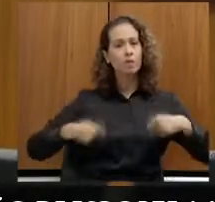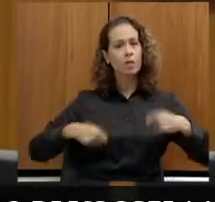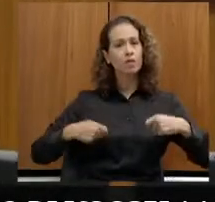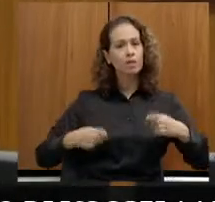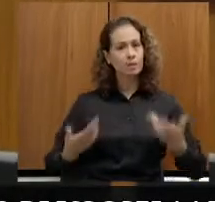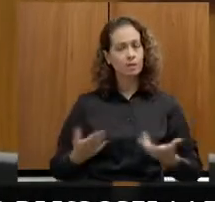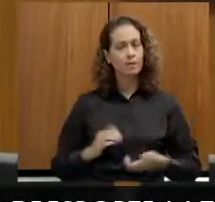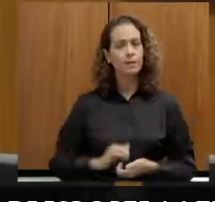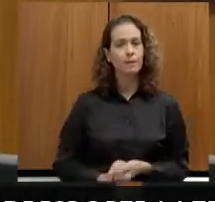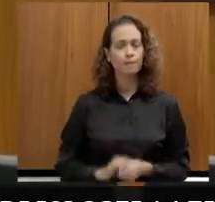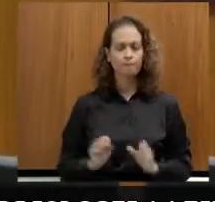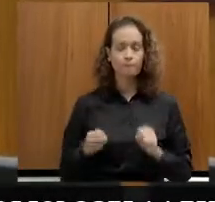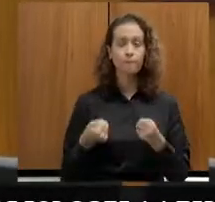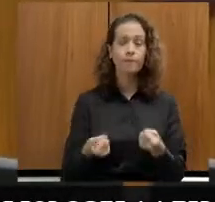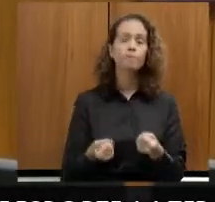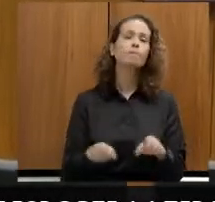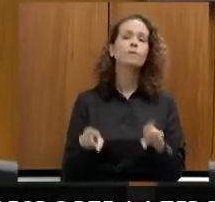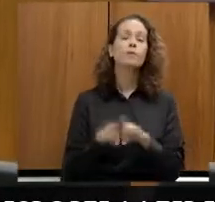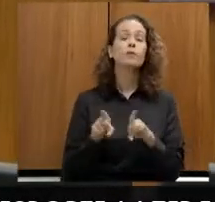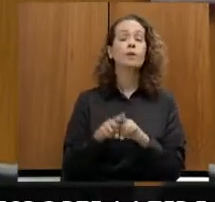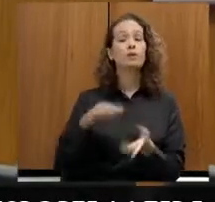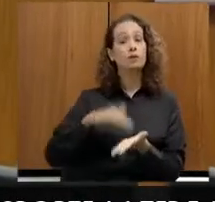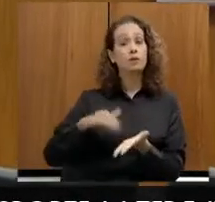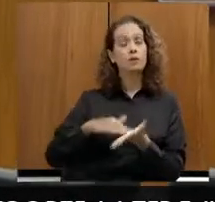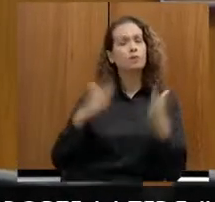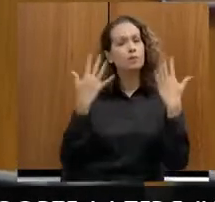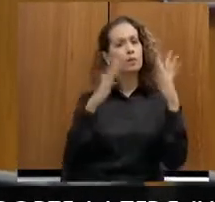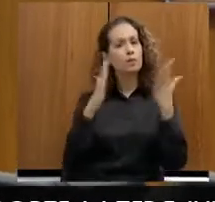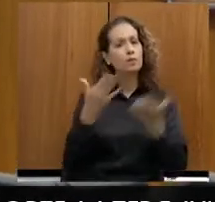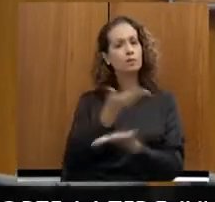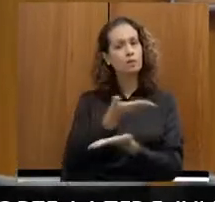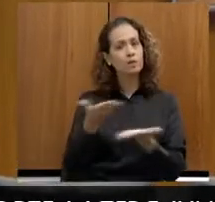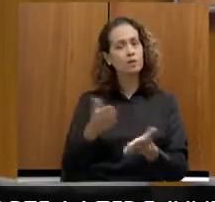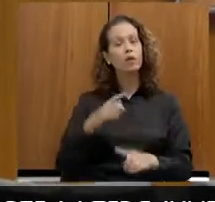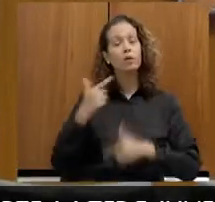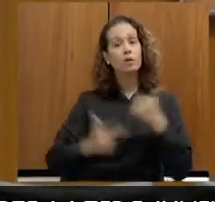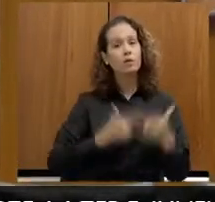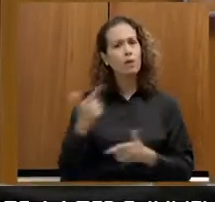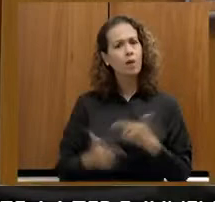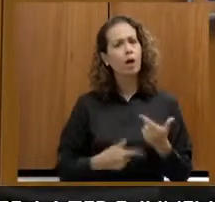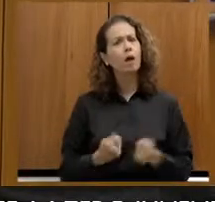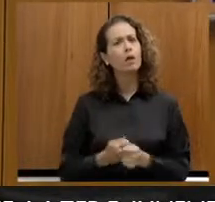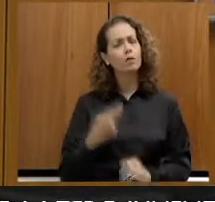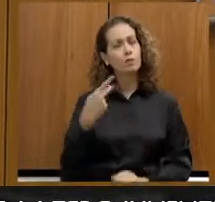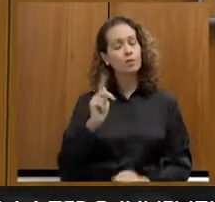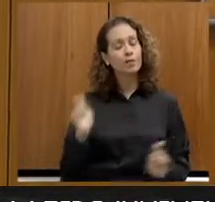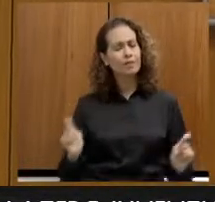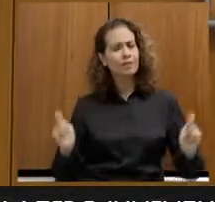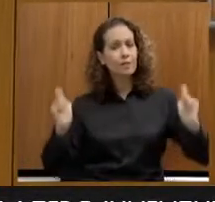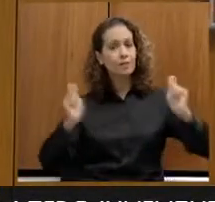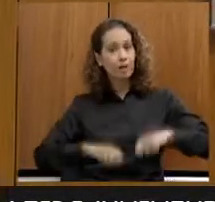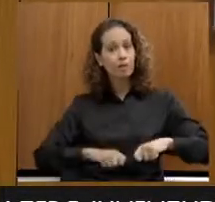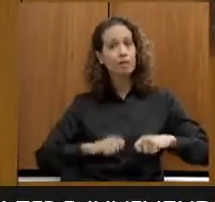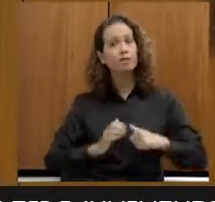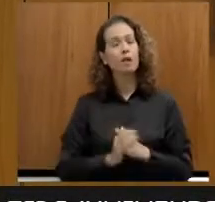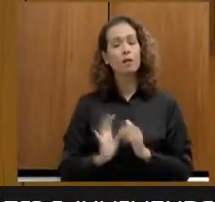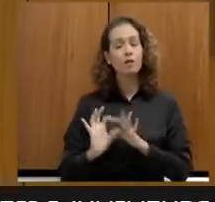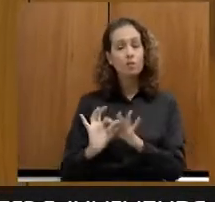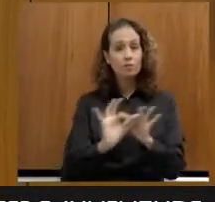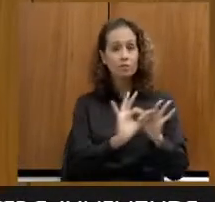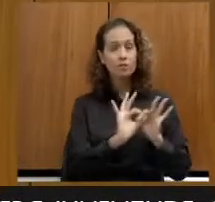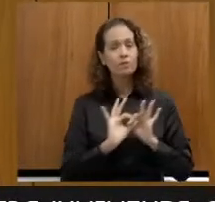enfrentamento. Mas também, secretária, parabenizando pelo seu trabalho, pela sua capacidade de fazer essa união,